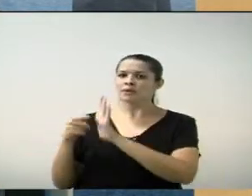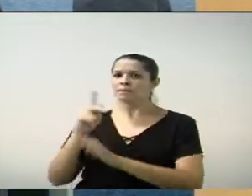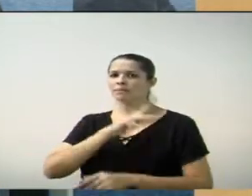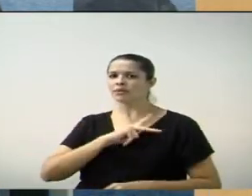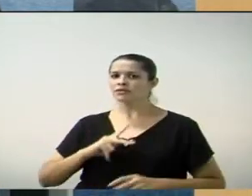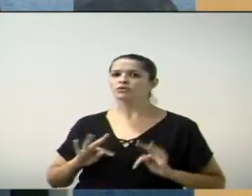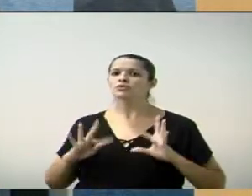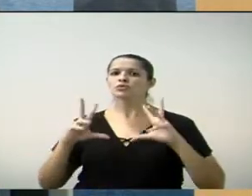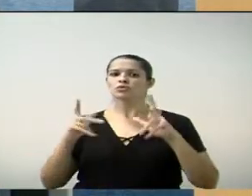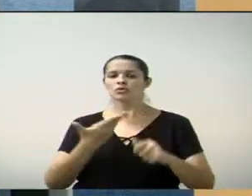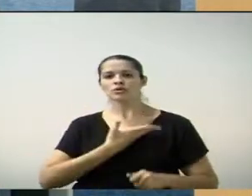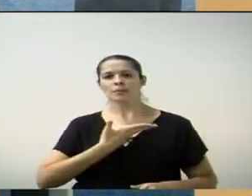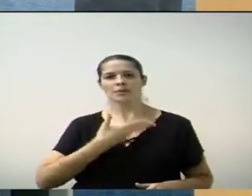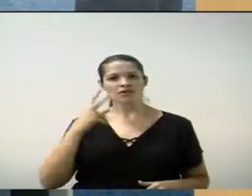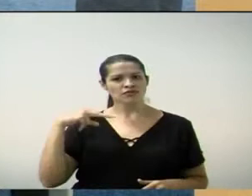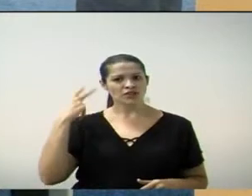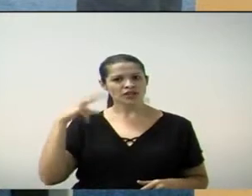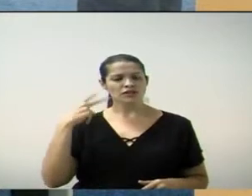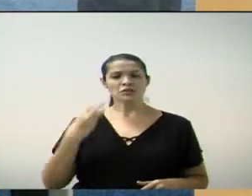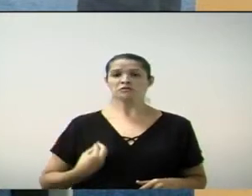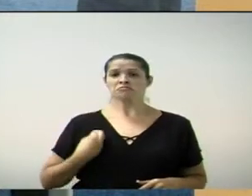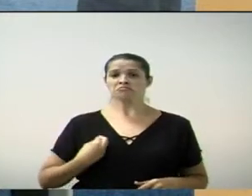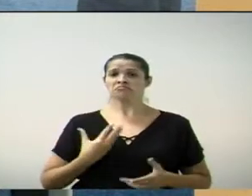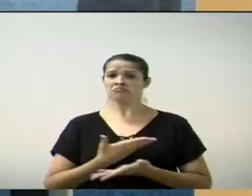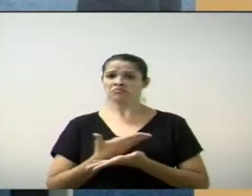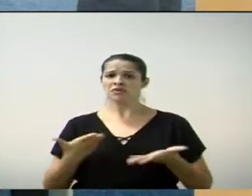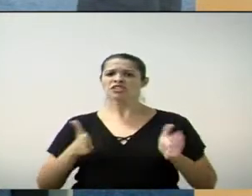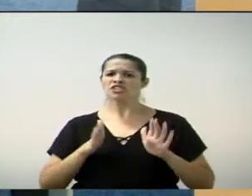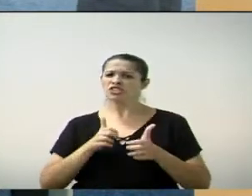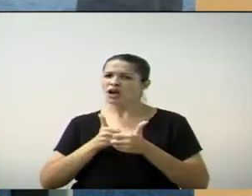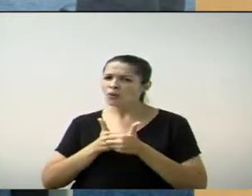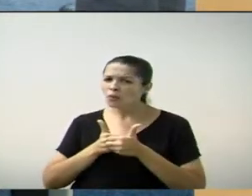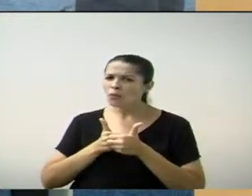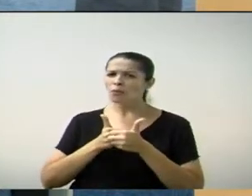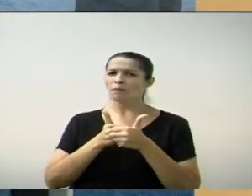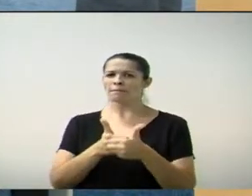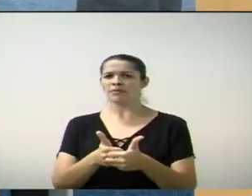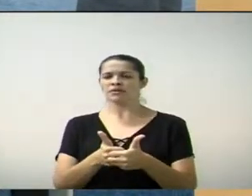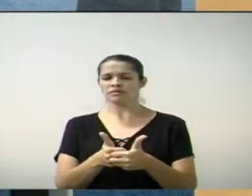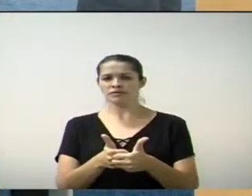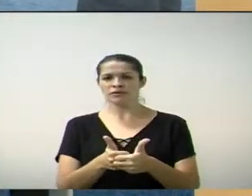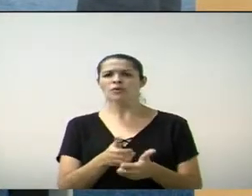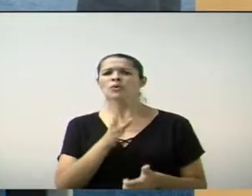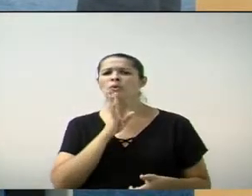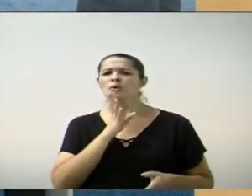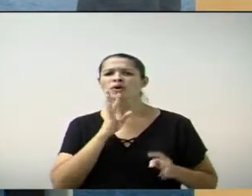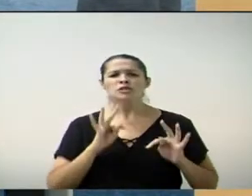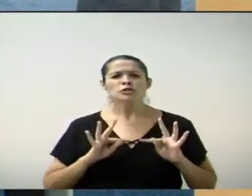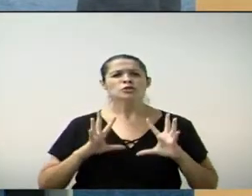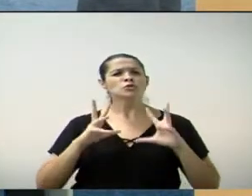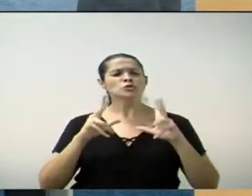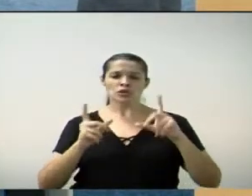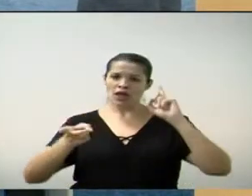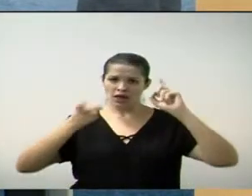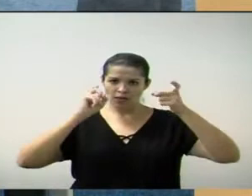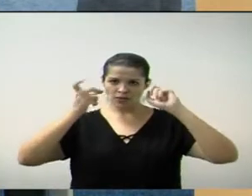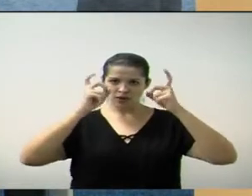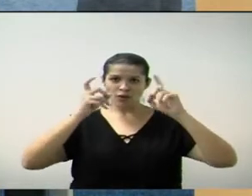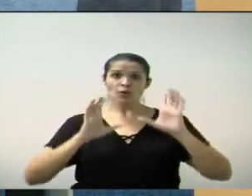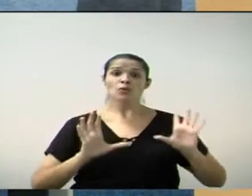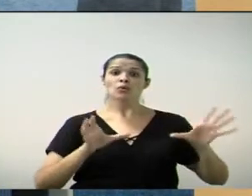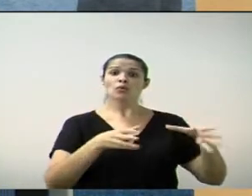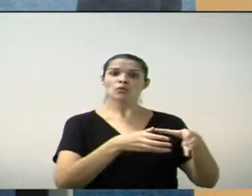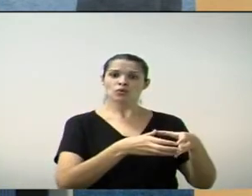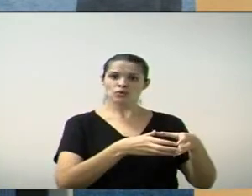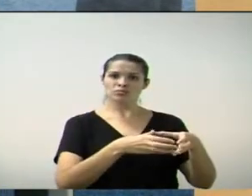os presentes, que tenho acompanhado a Finco todas as reuniões do Conselho de